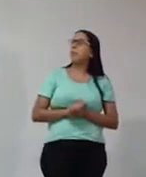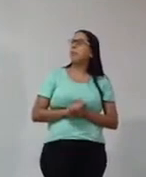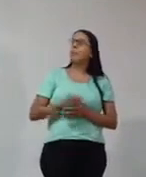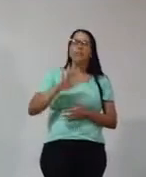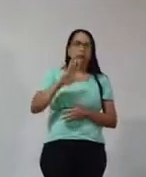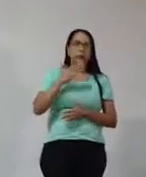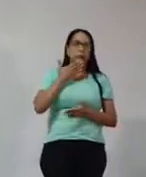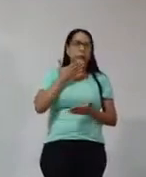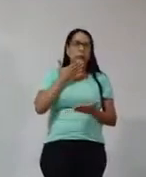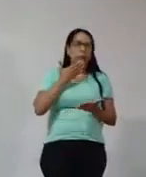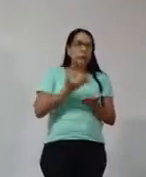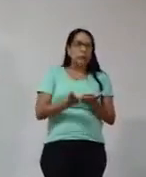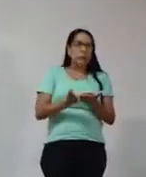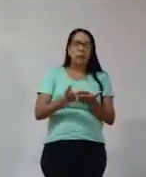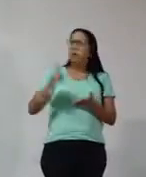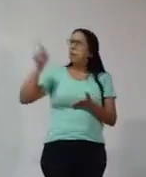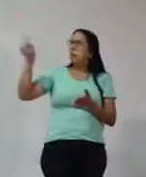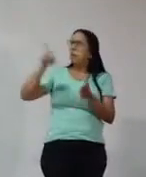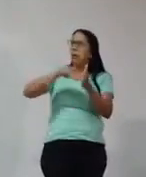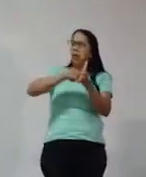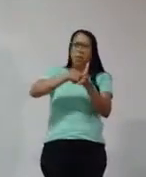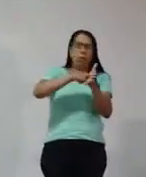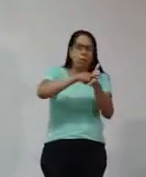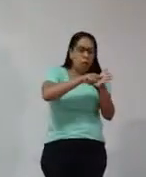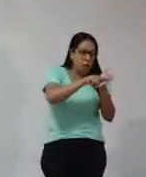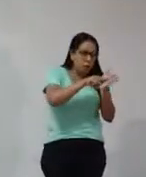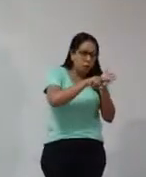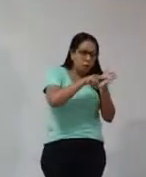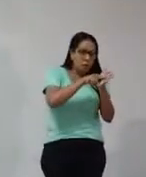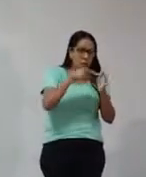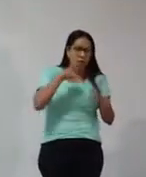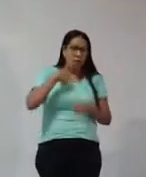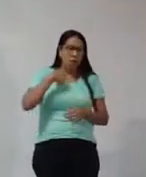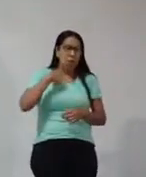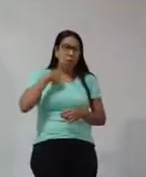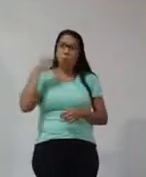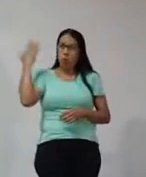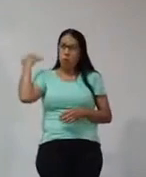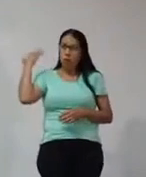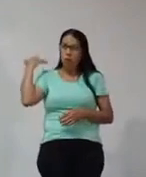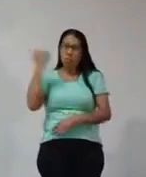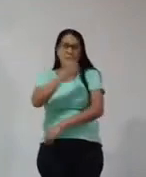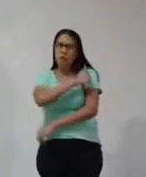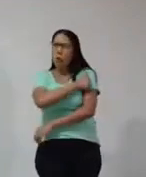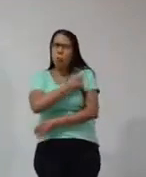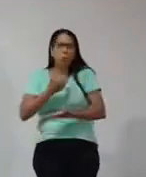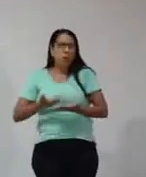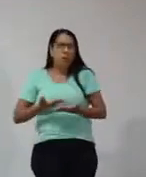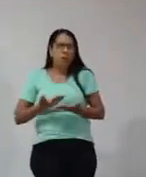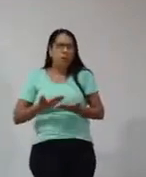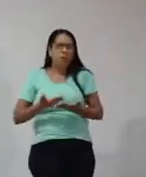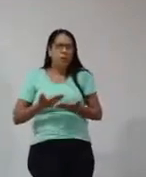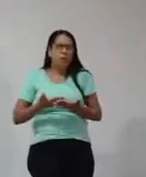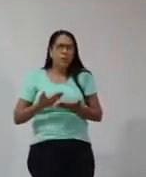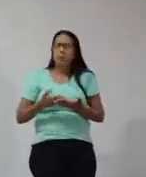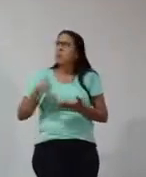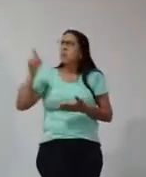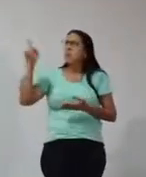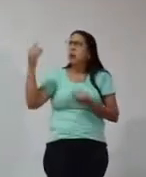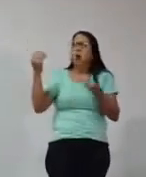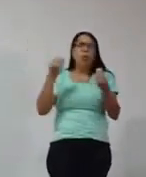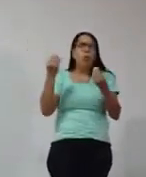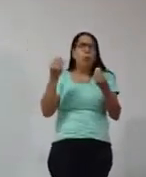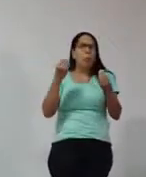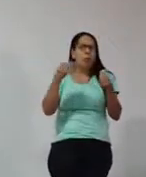impressionante o que eles fazem. Eu, na época, estudante, não tinha como comprar uma obra feita